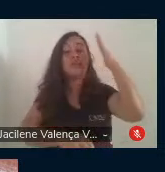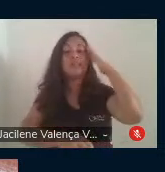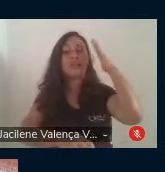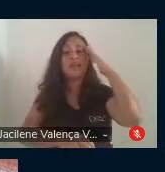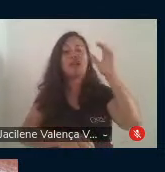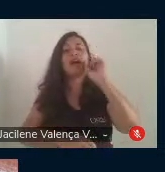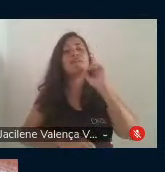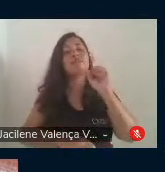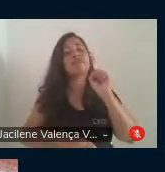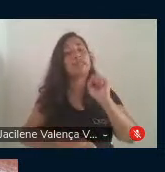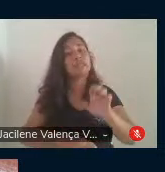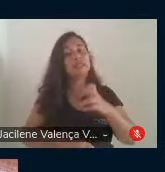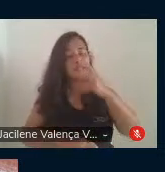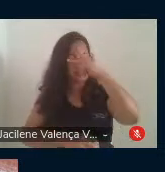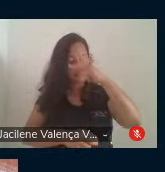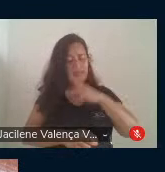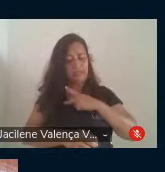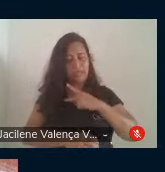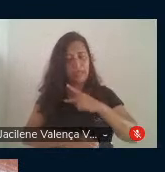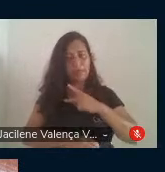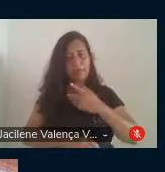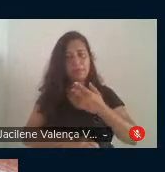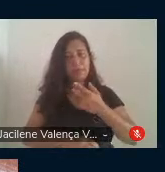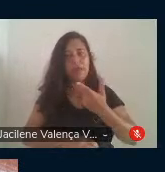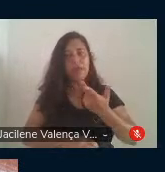entenda como sujeito histórico.